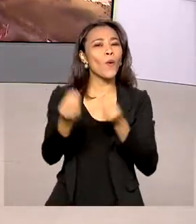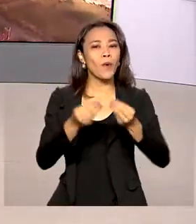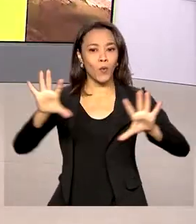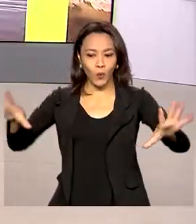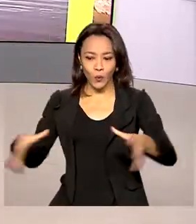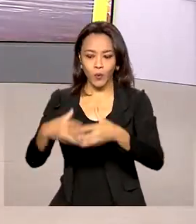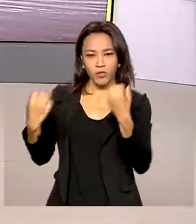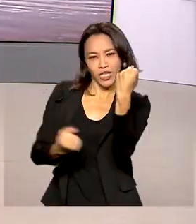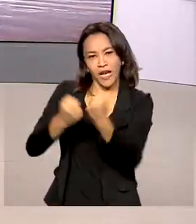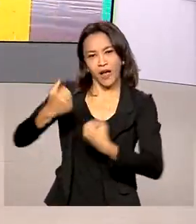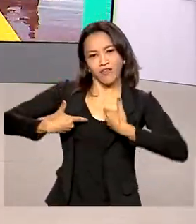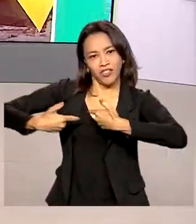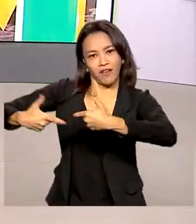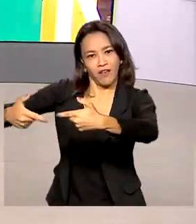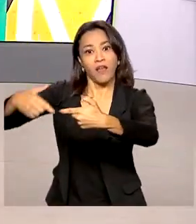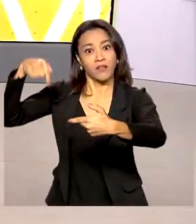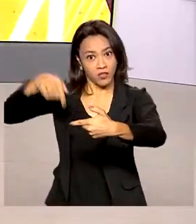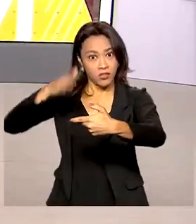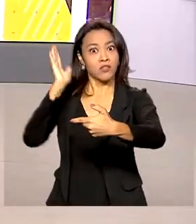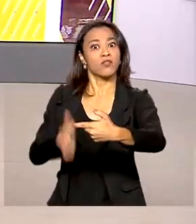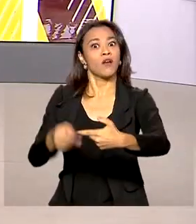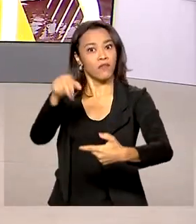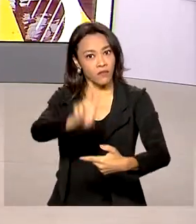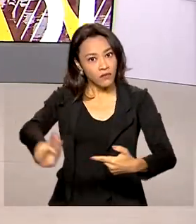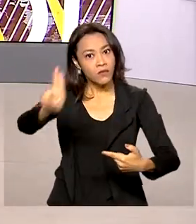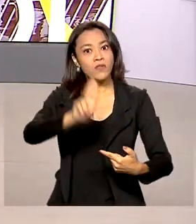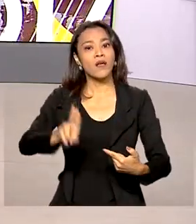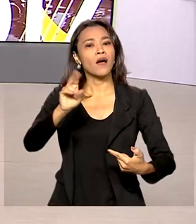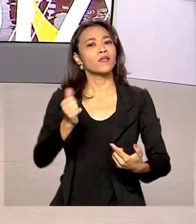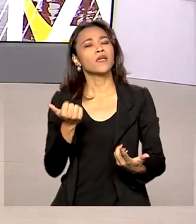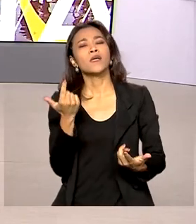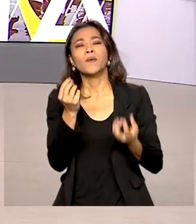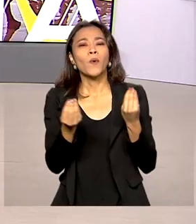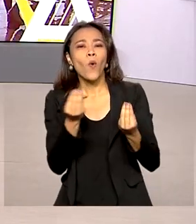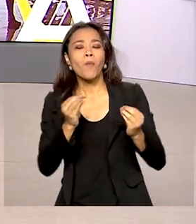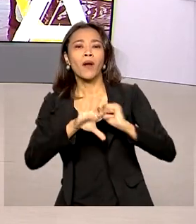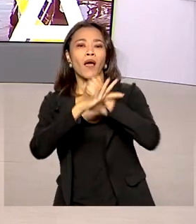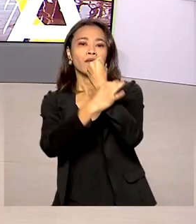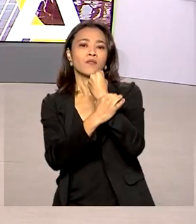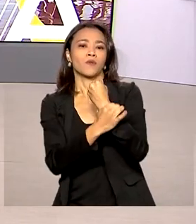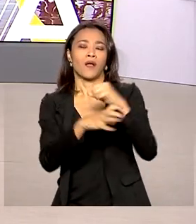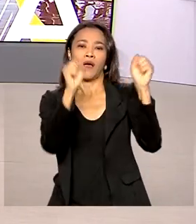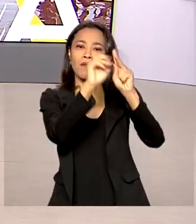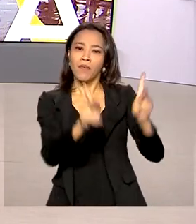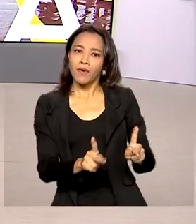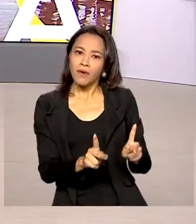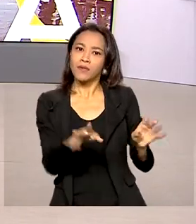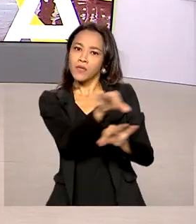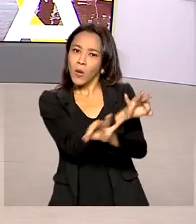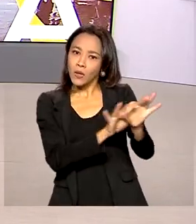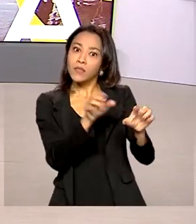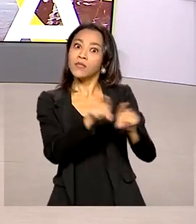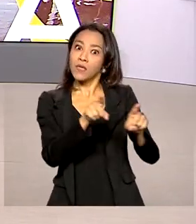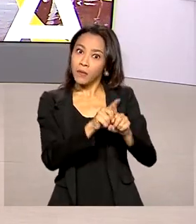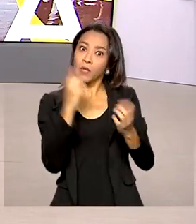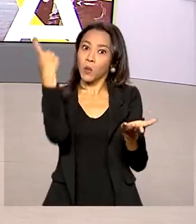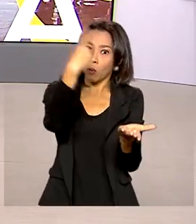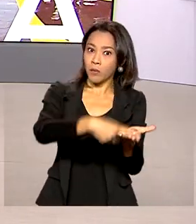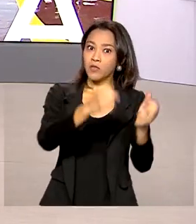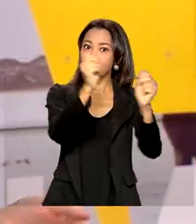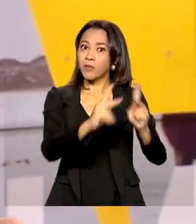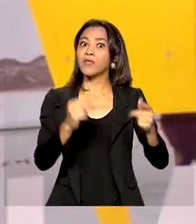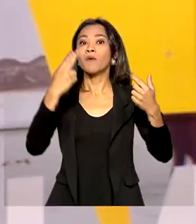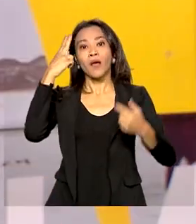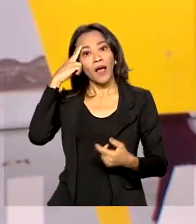brasileira. Ela já foi empregada pelas Forças Armadas em situações de garantia da lei e da ordem e em missões de paz, como no